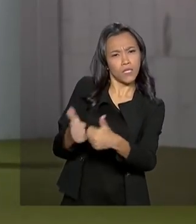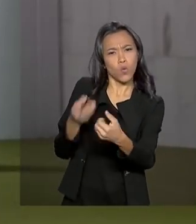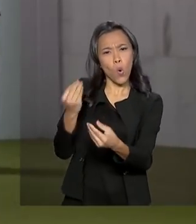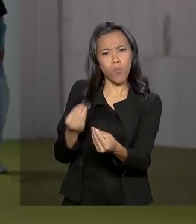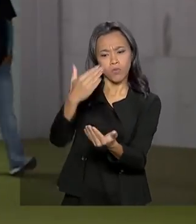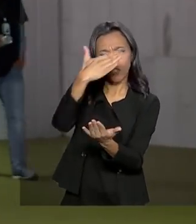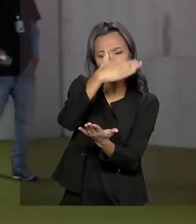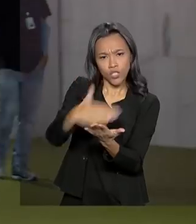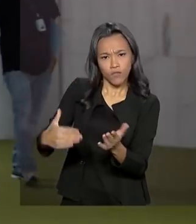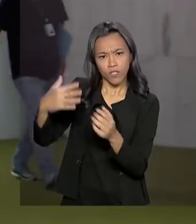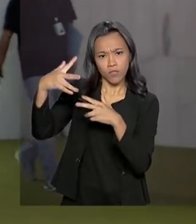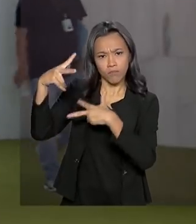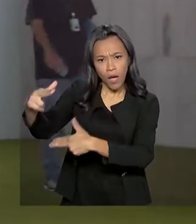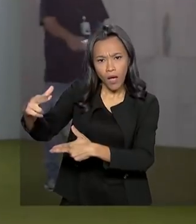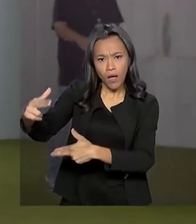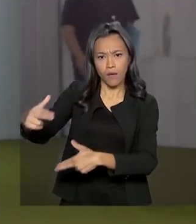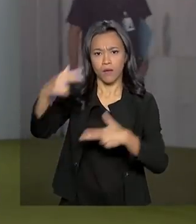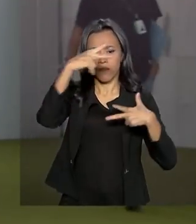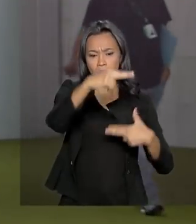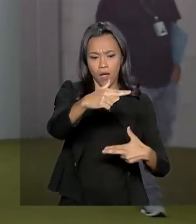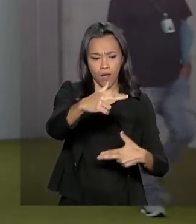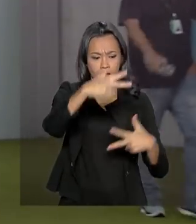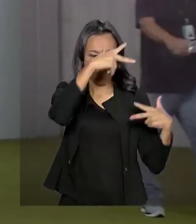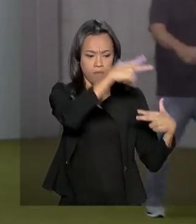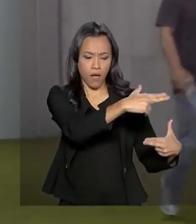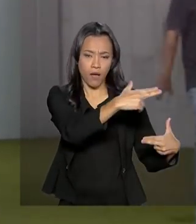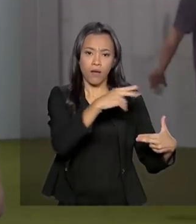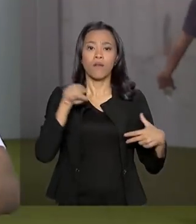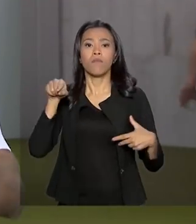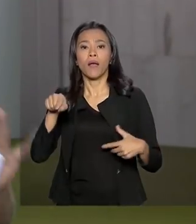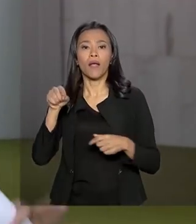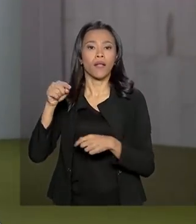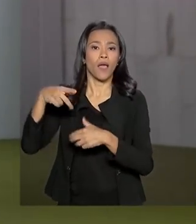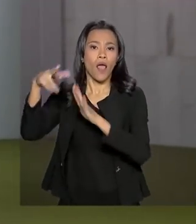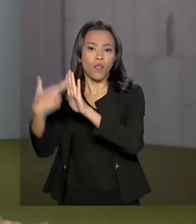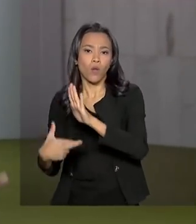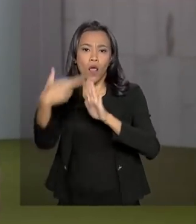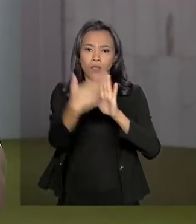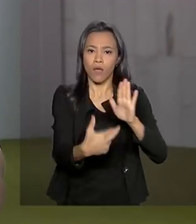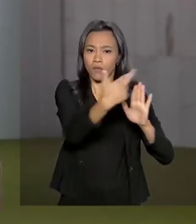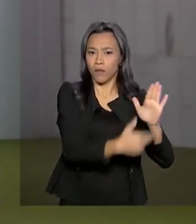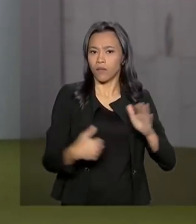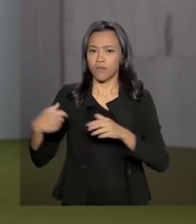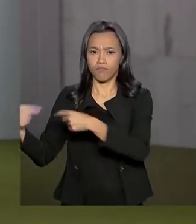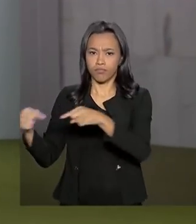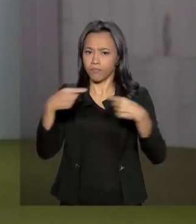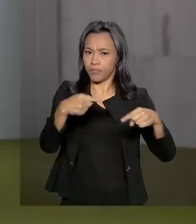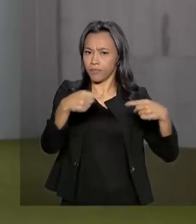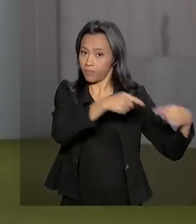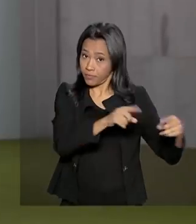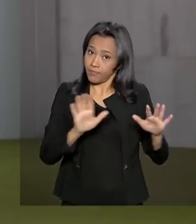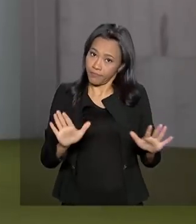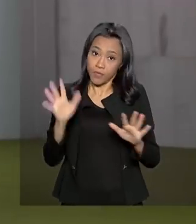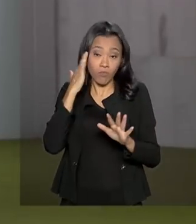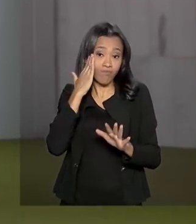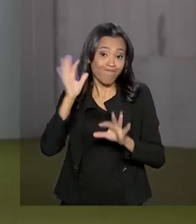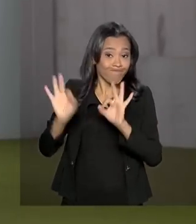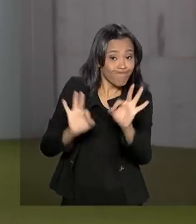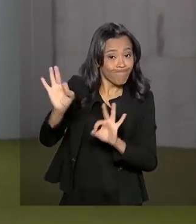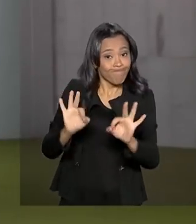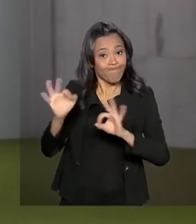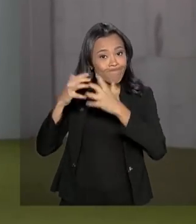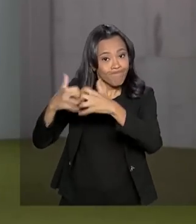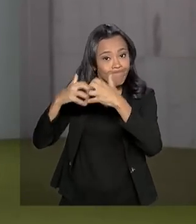fatiar essa proposta em subrelatorias. Tudo isso deve ser definido entre hoje e amanhã, mas reunião da comissão especial